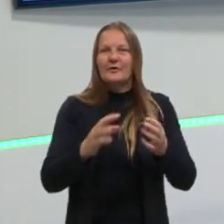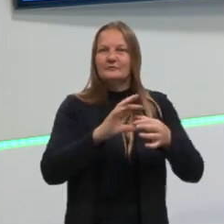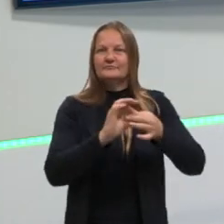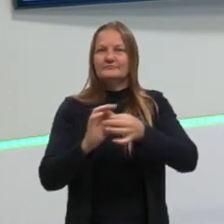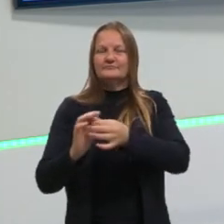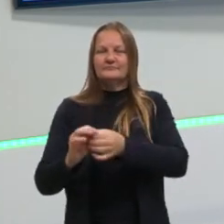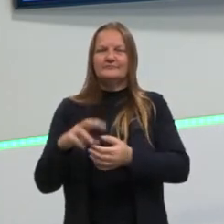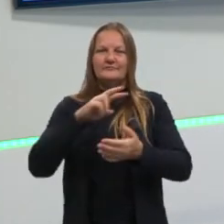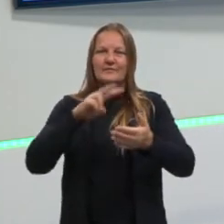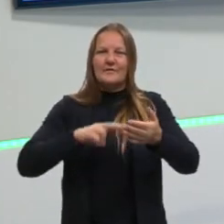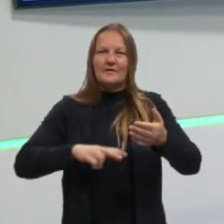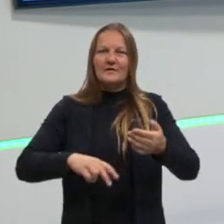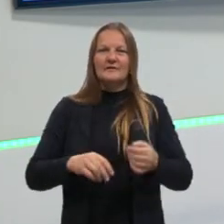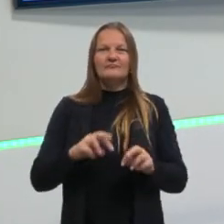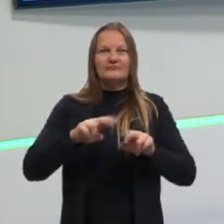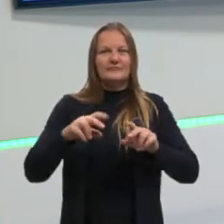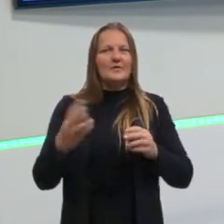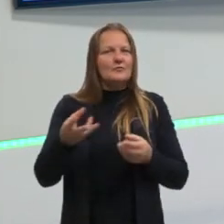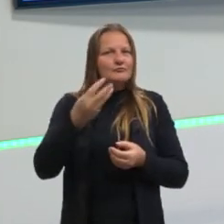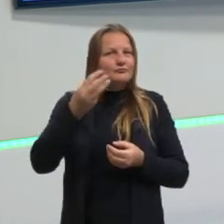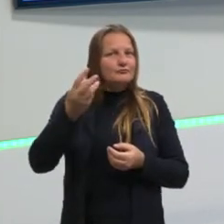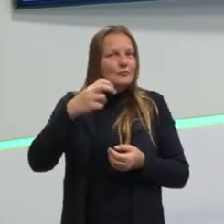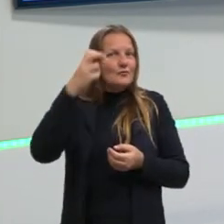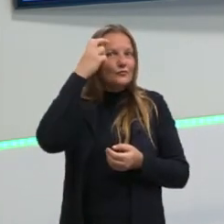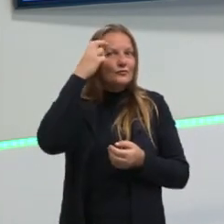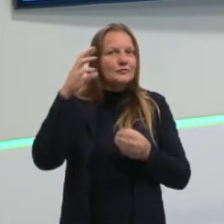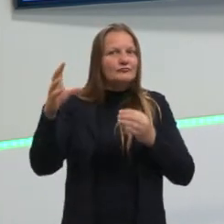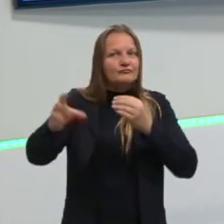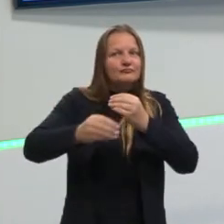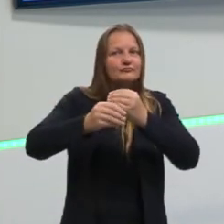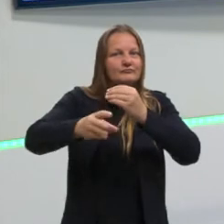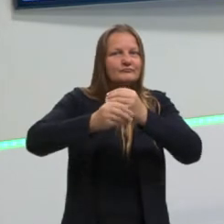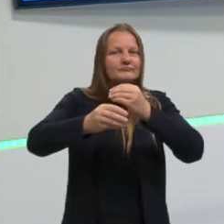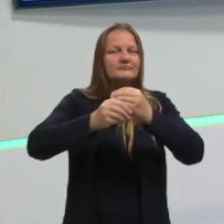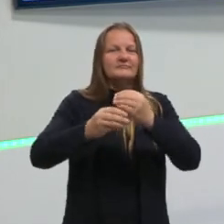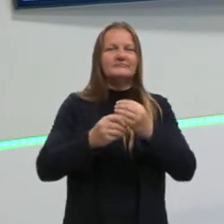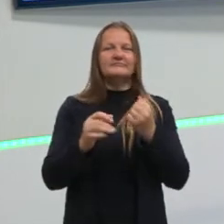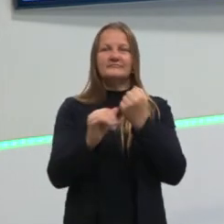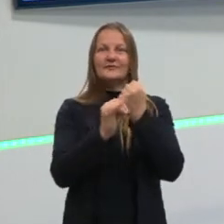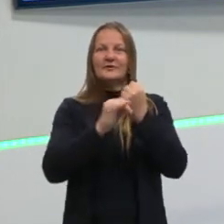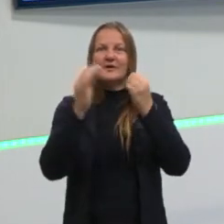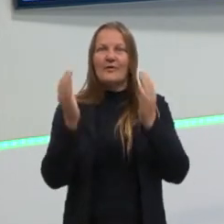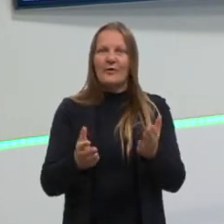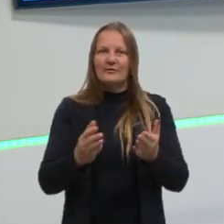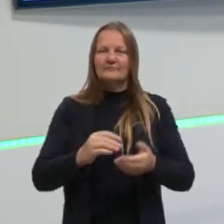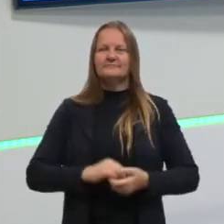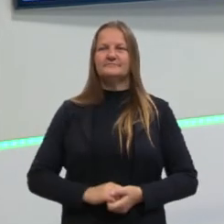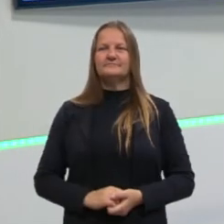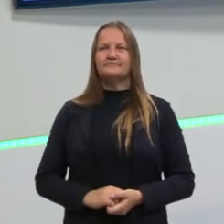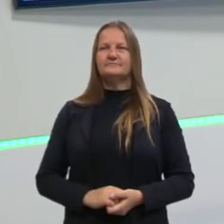ler aí como maneira de se atualizar do que está sendo produzido de crônica ainda hoje.